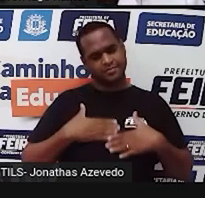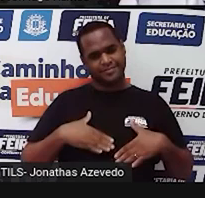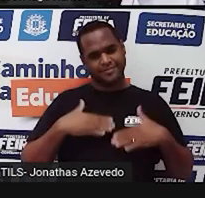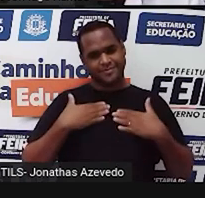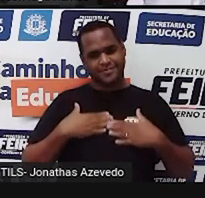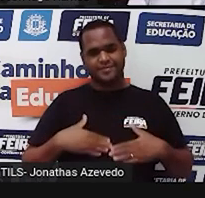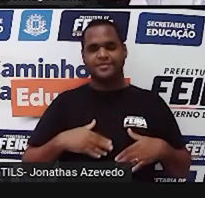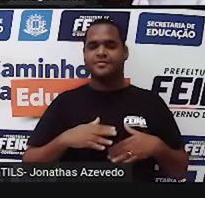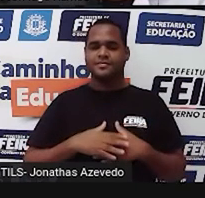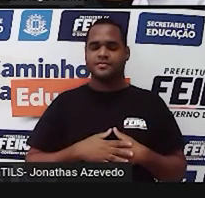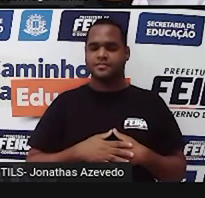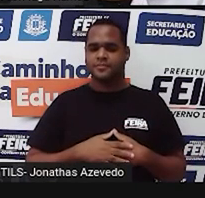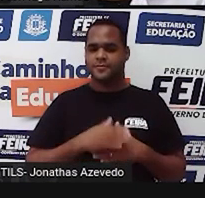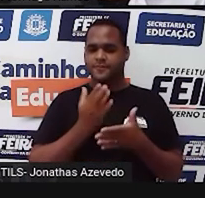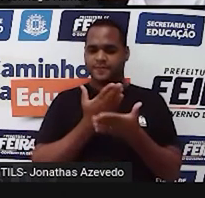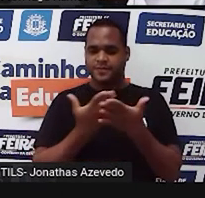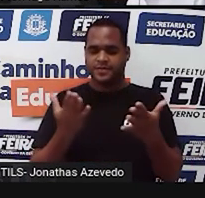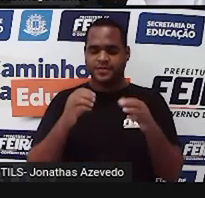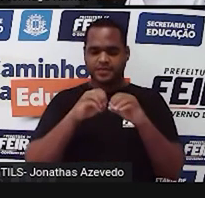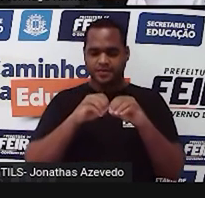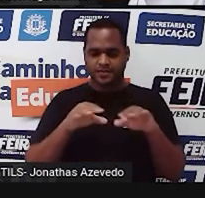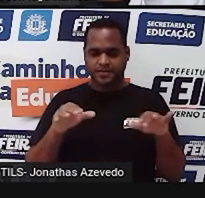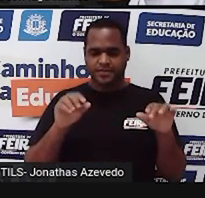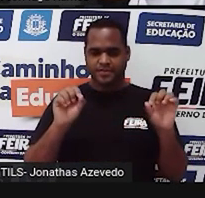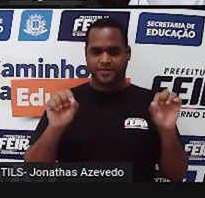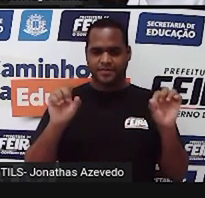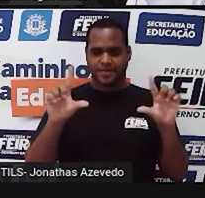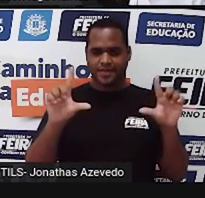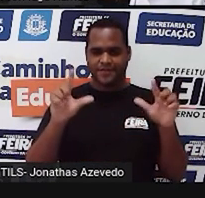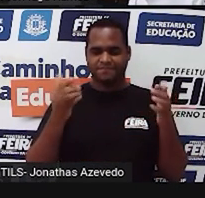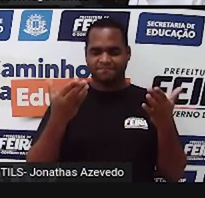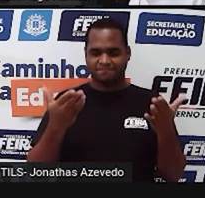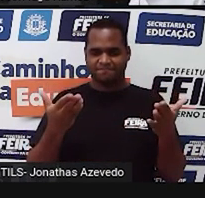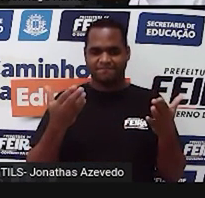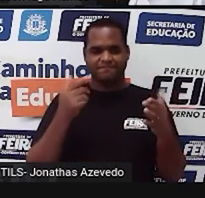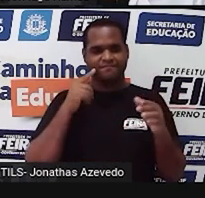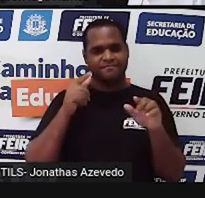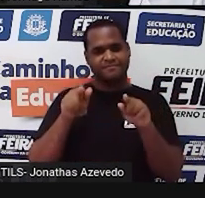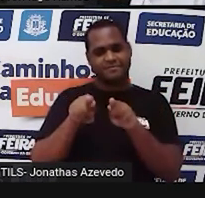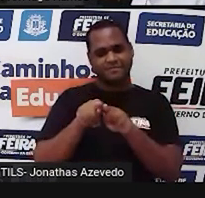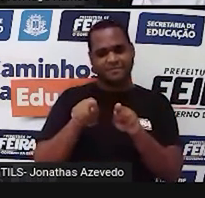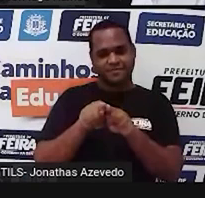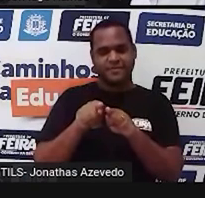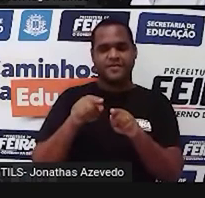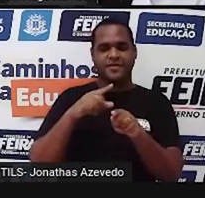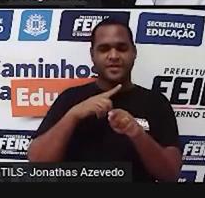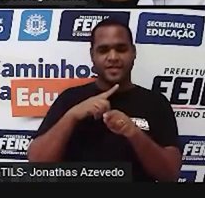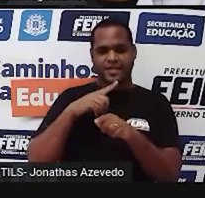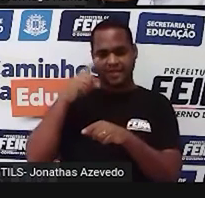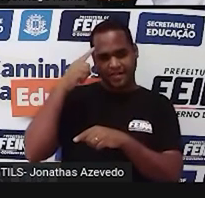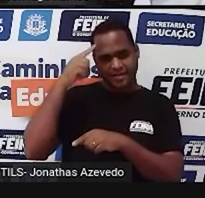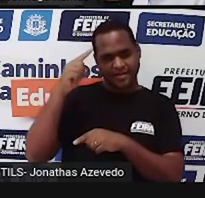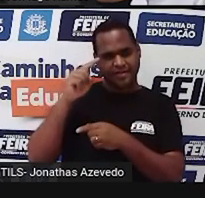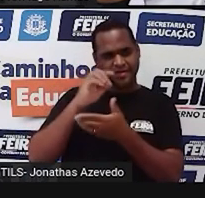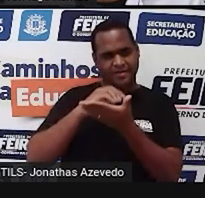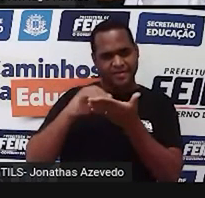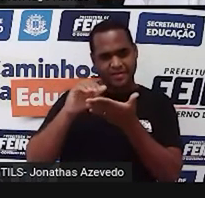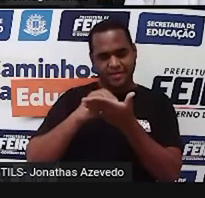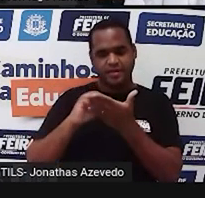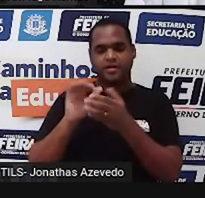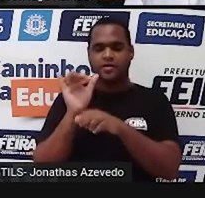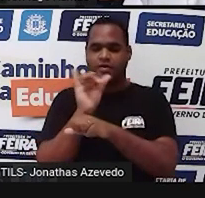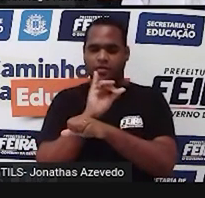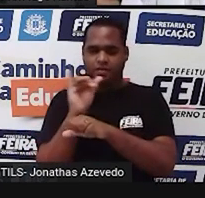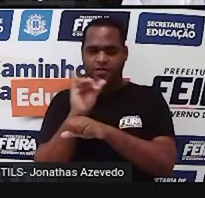Porque, além de ser transmitida na TV, essa aula também está no canal do YouTube